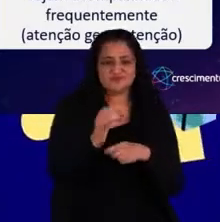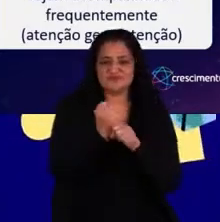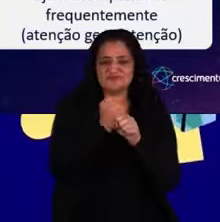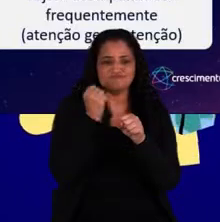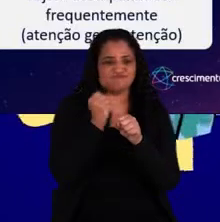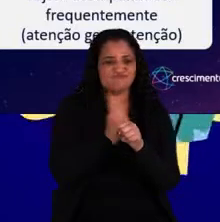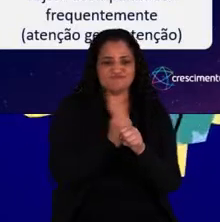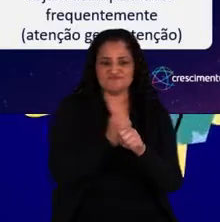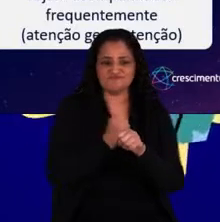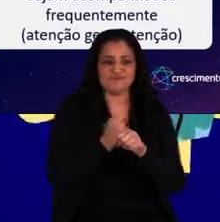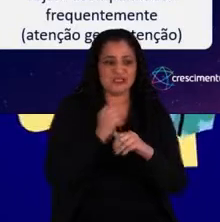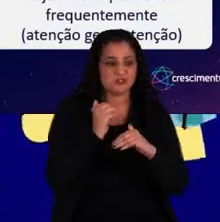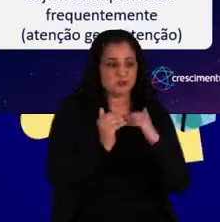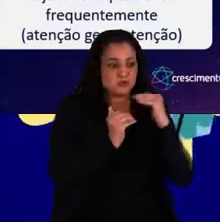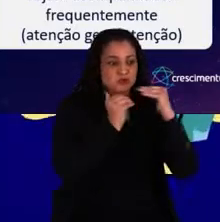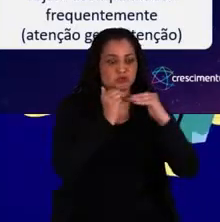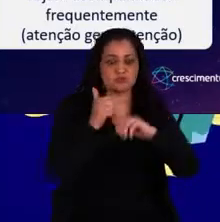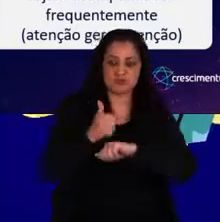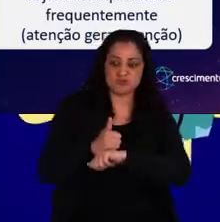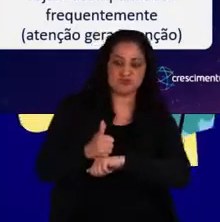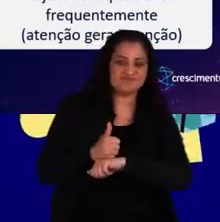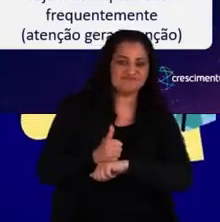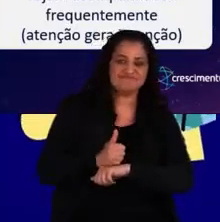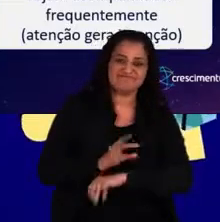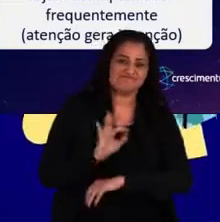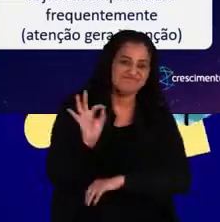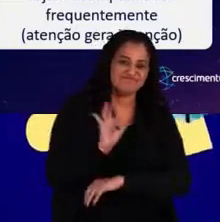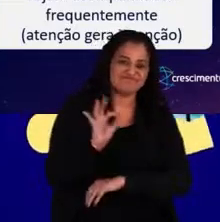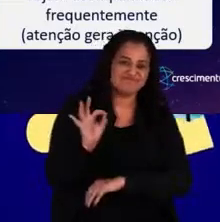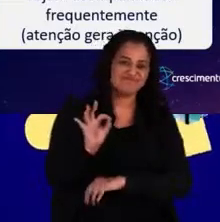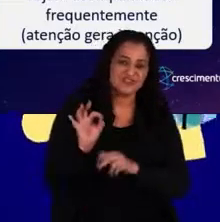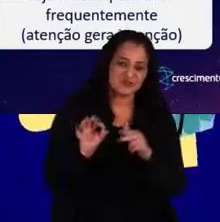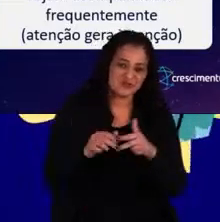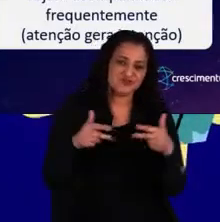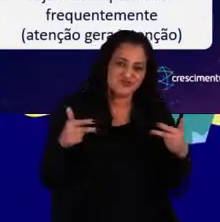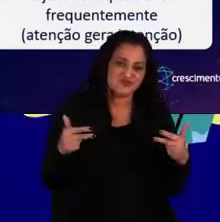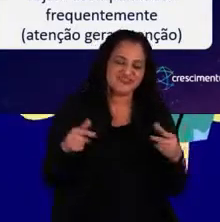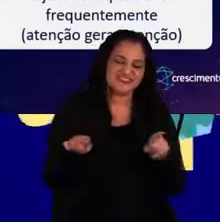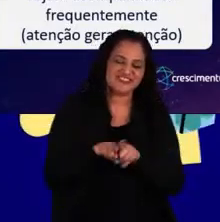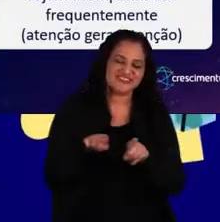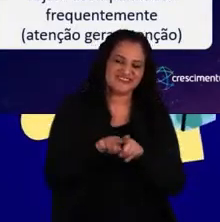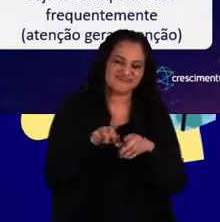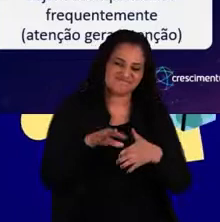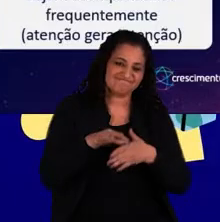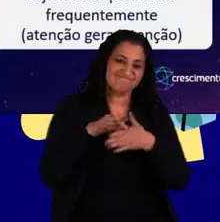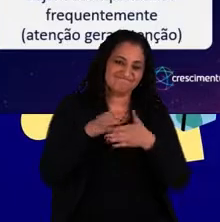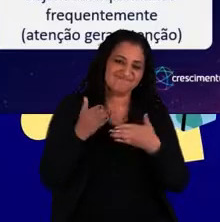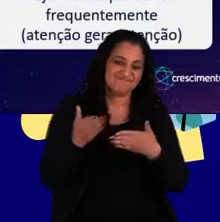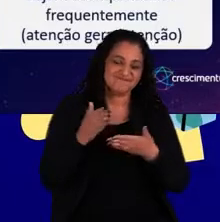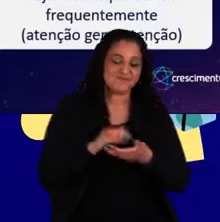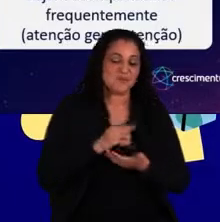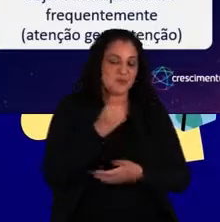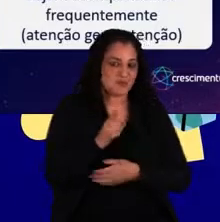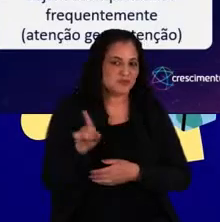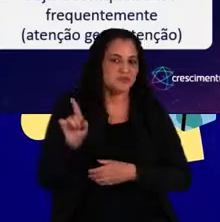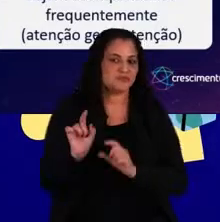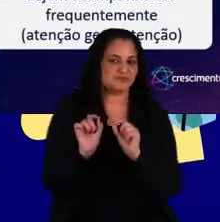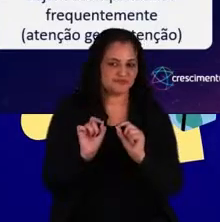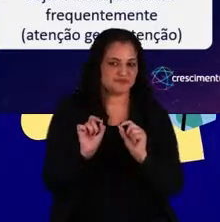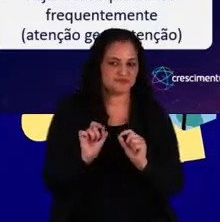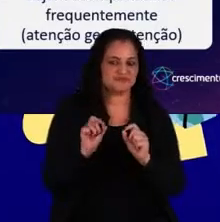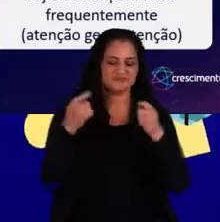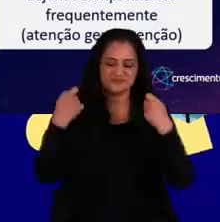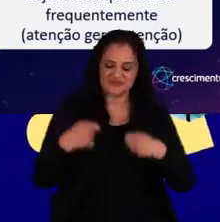a construção da carreira, e termos, sim, então, essa diversidade também na liderança. Por último,